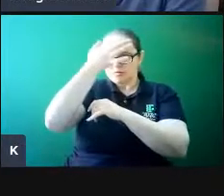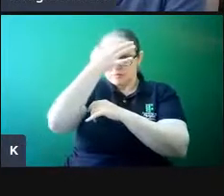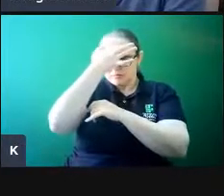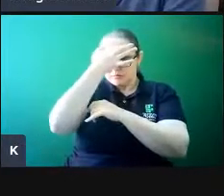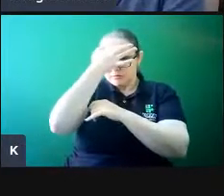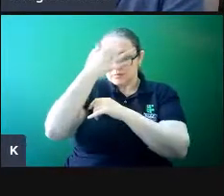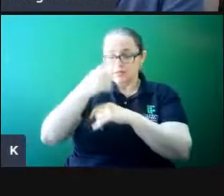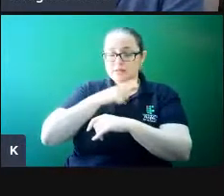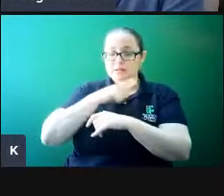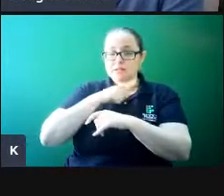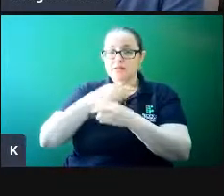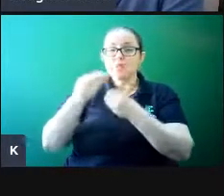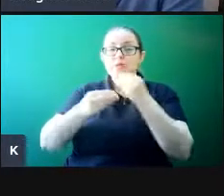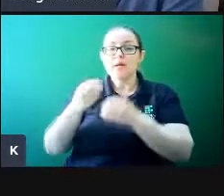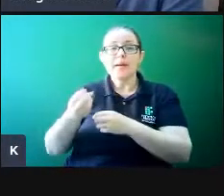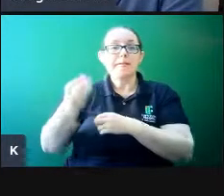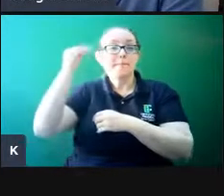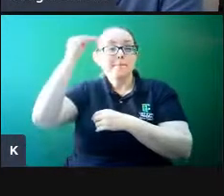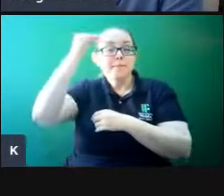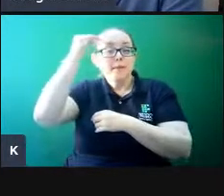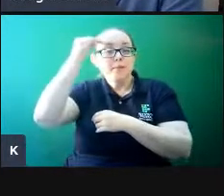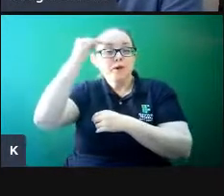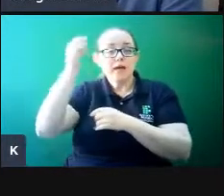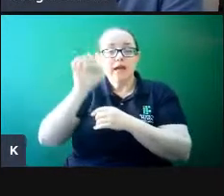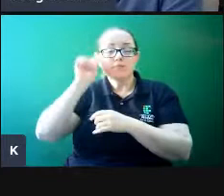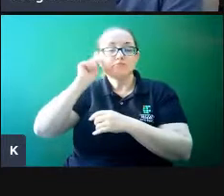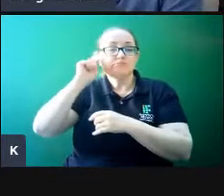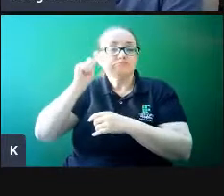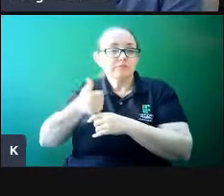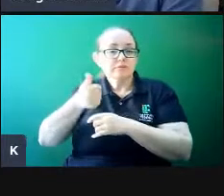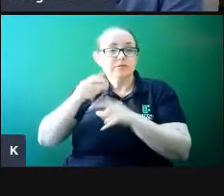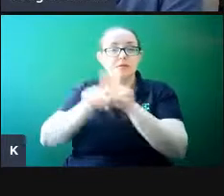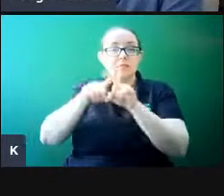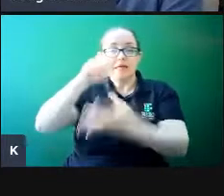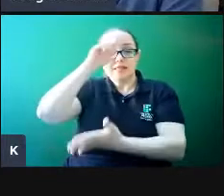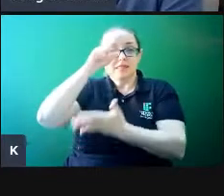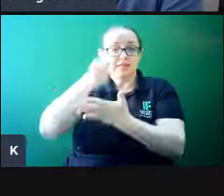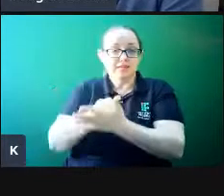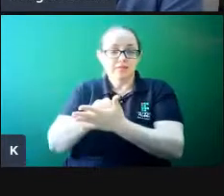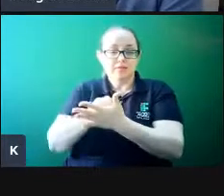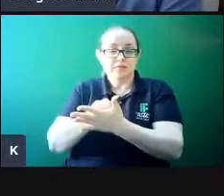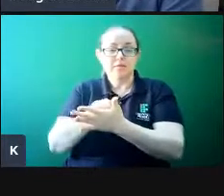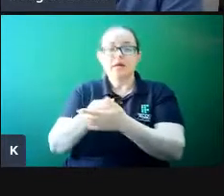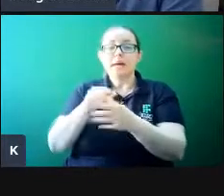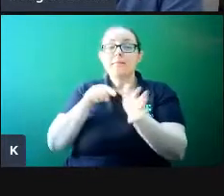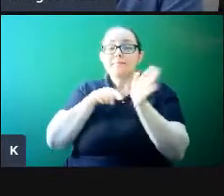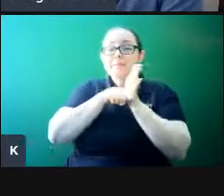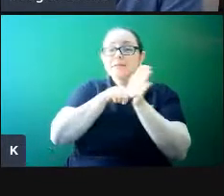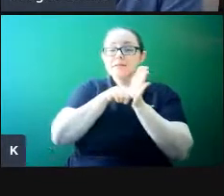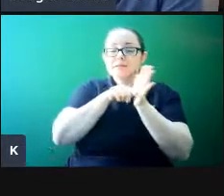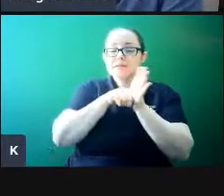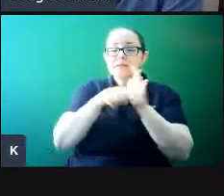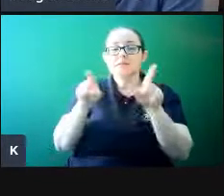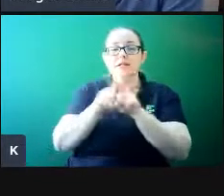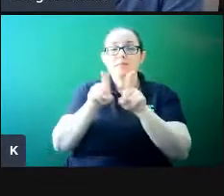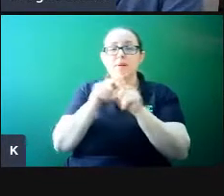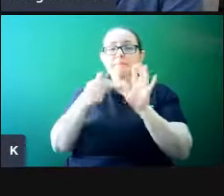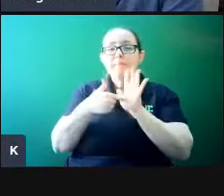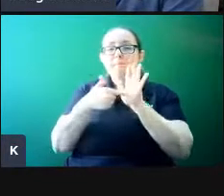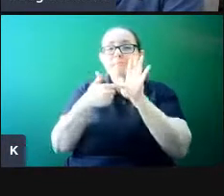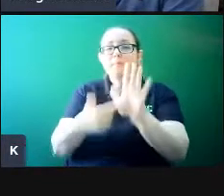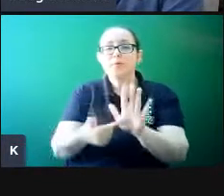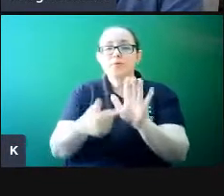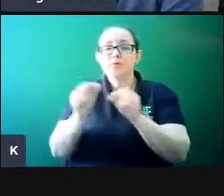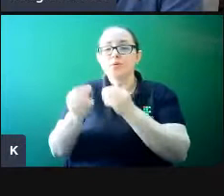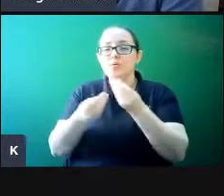que está associada à memória de curto prazo e a tomada de decisões. E a pesquisa com iniciantes também mostrou outros impactos